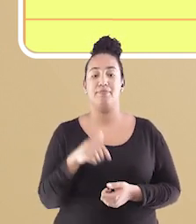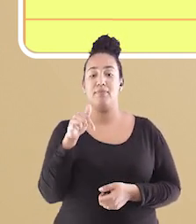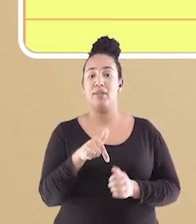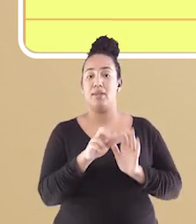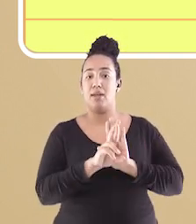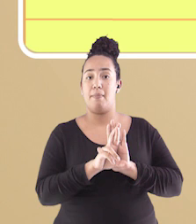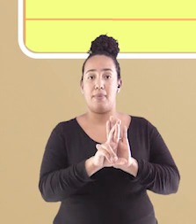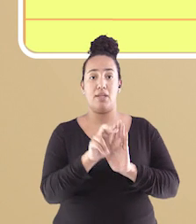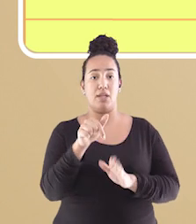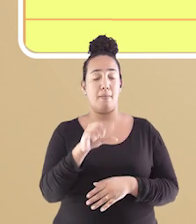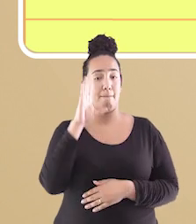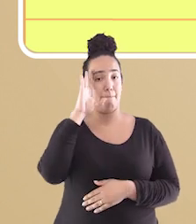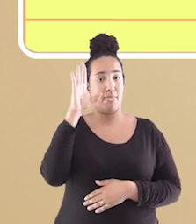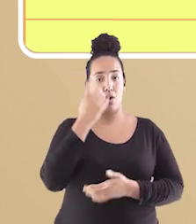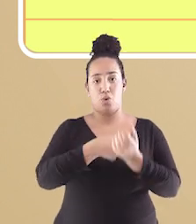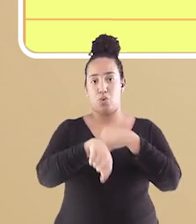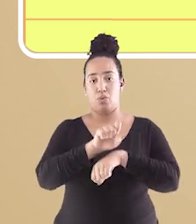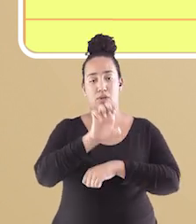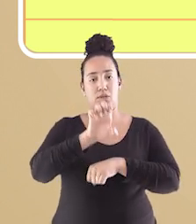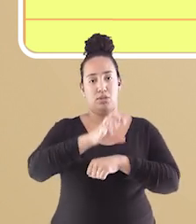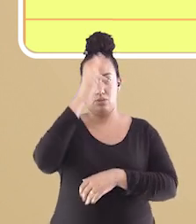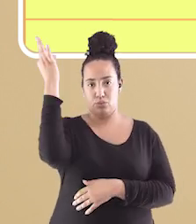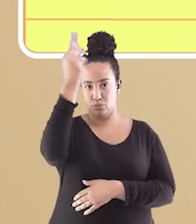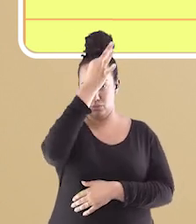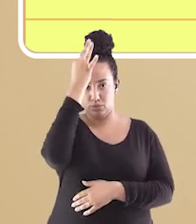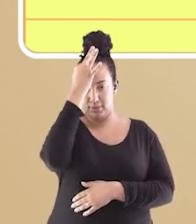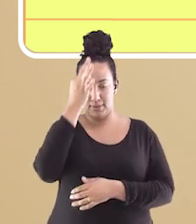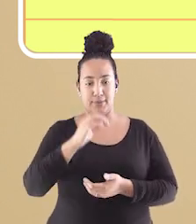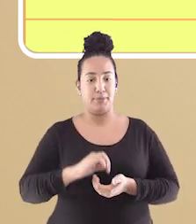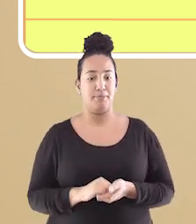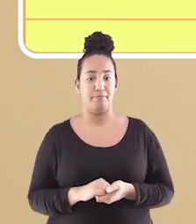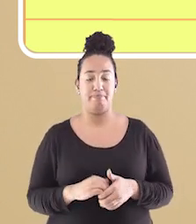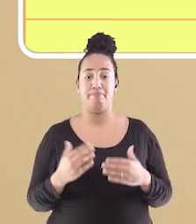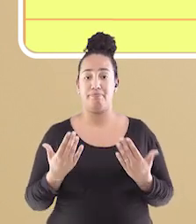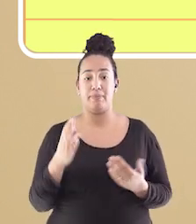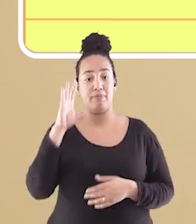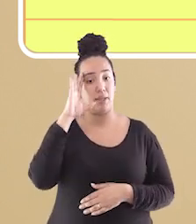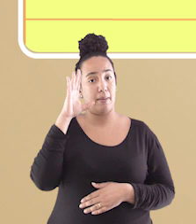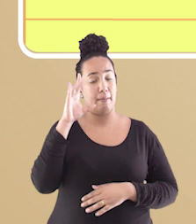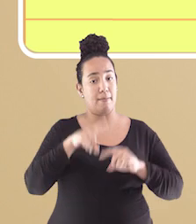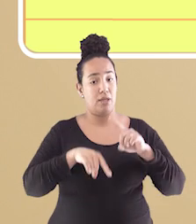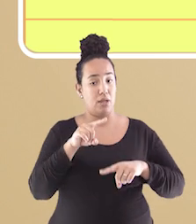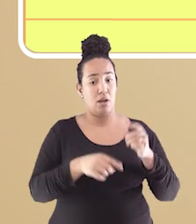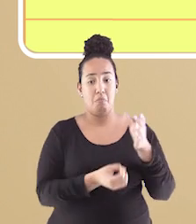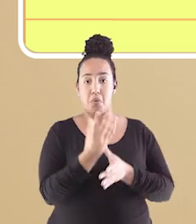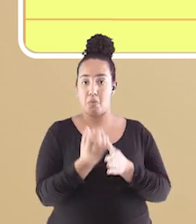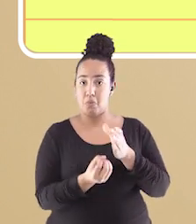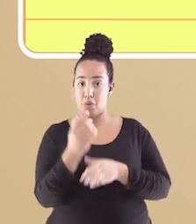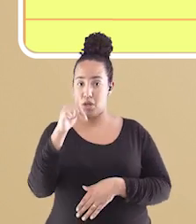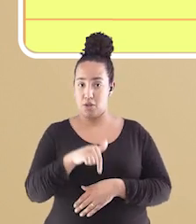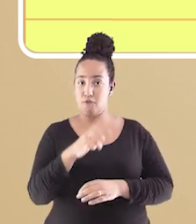que representa a principal economia do Espírito Santo. Entre os principais produtos